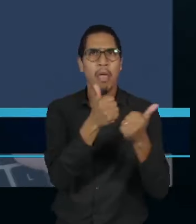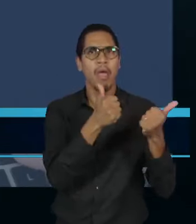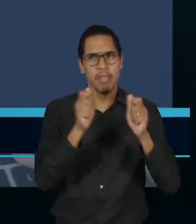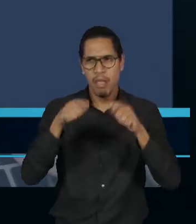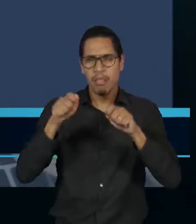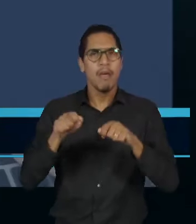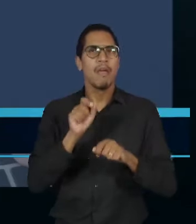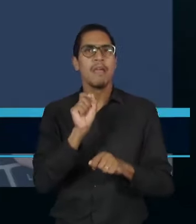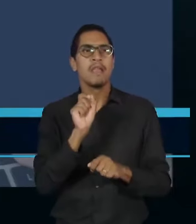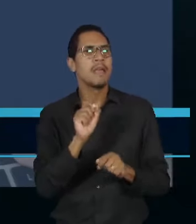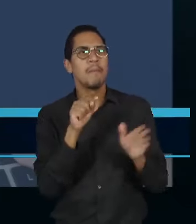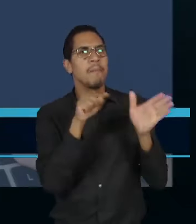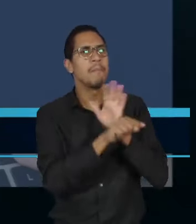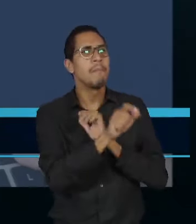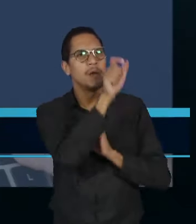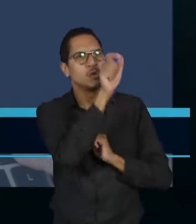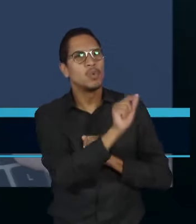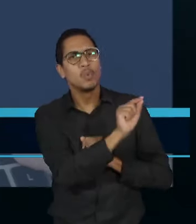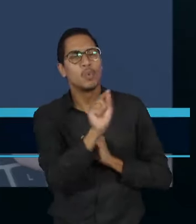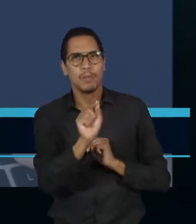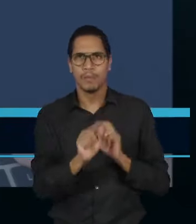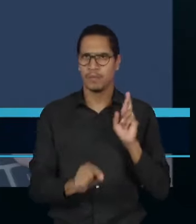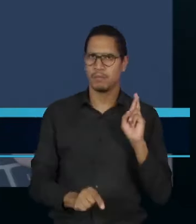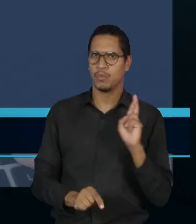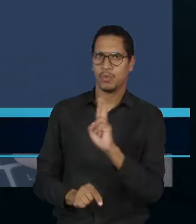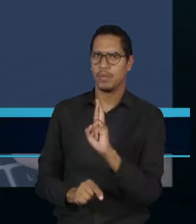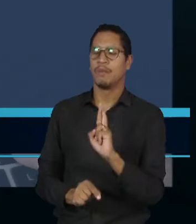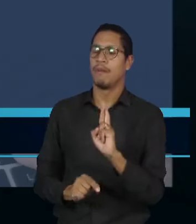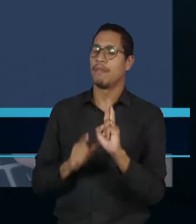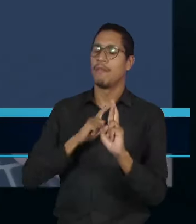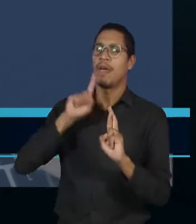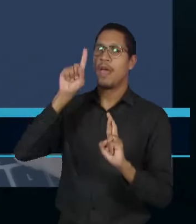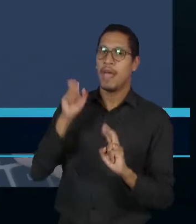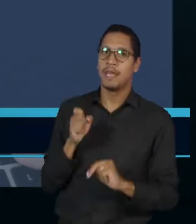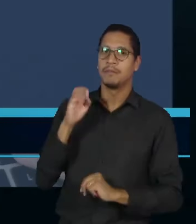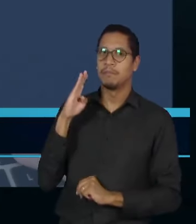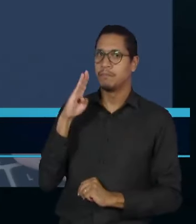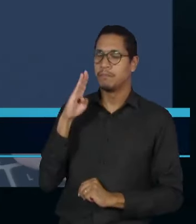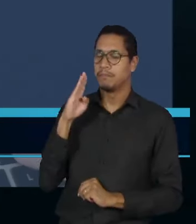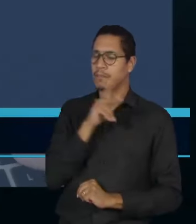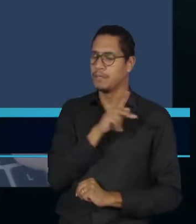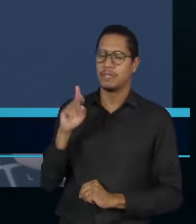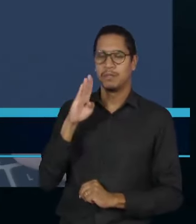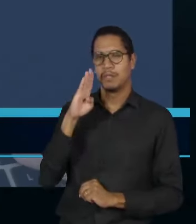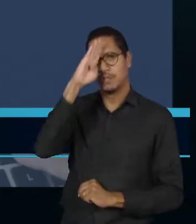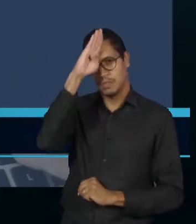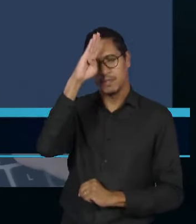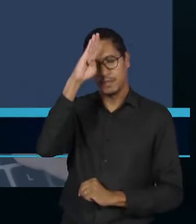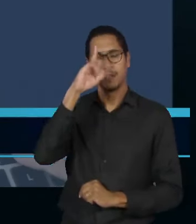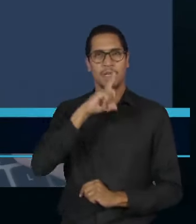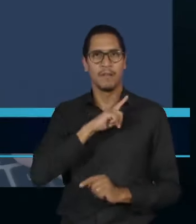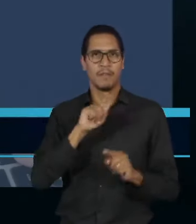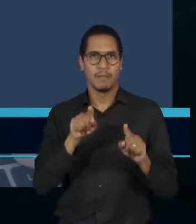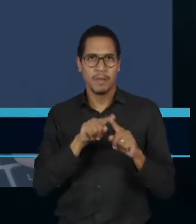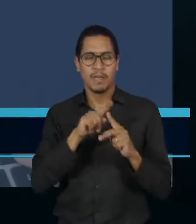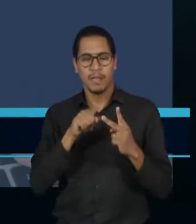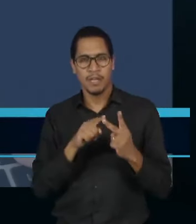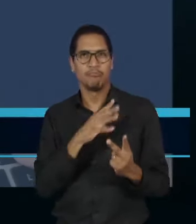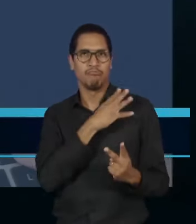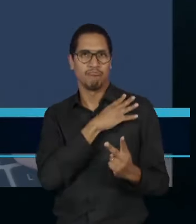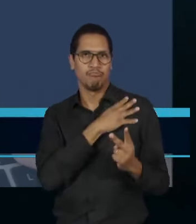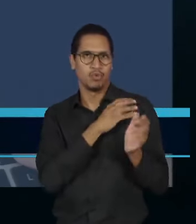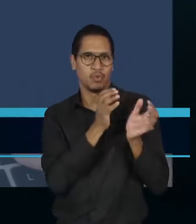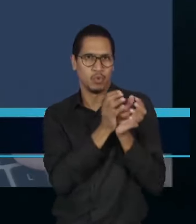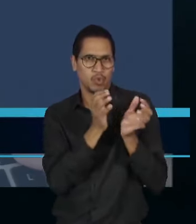quem são essas pessoas. Cid respondeu que estava falando do ex-presidente Jair Bolsonaro, dos generais da reserva que estão